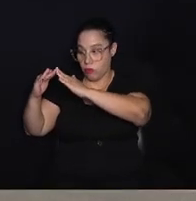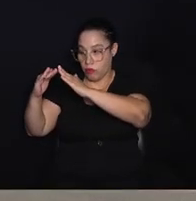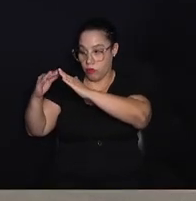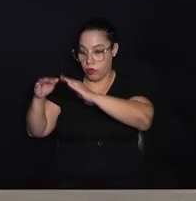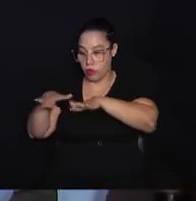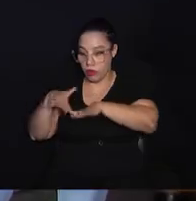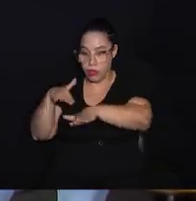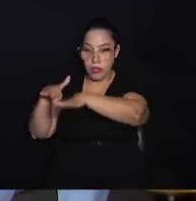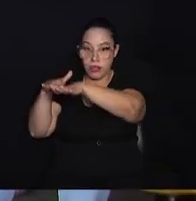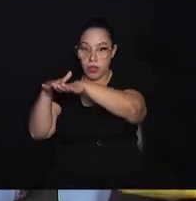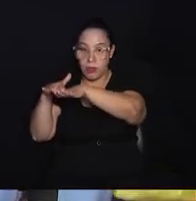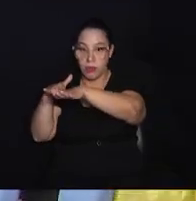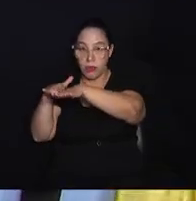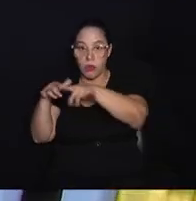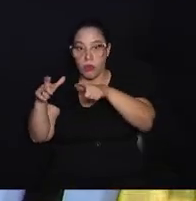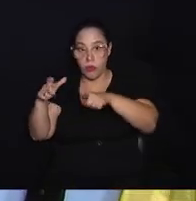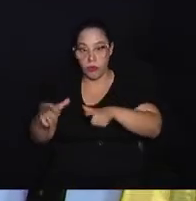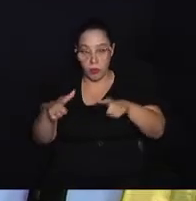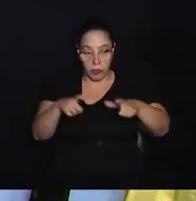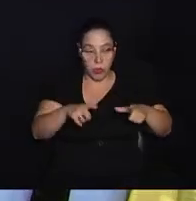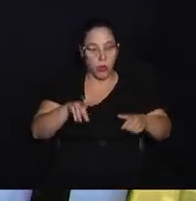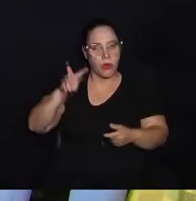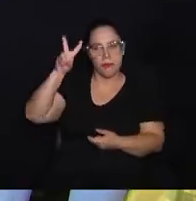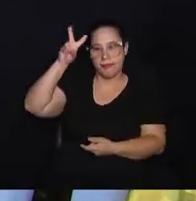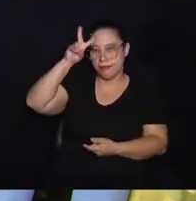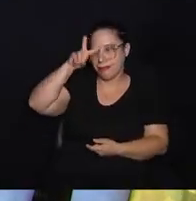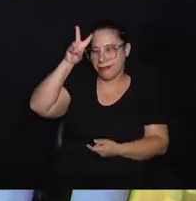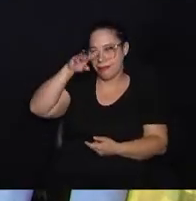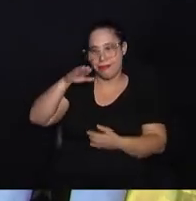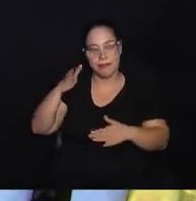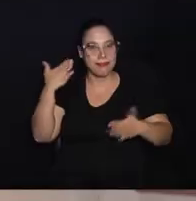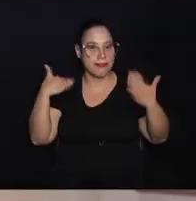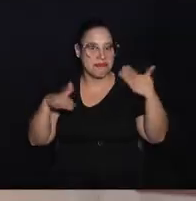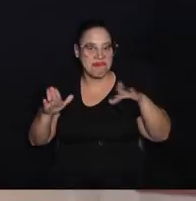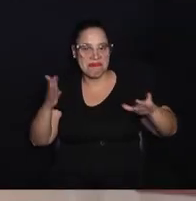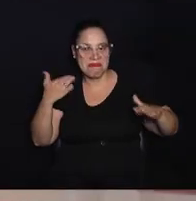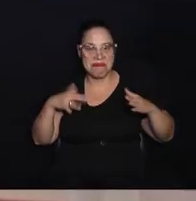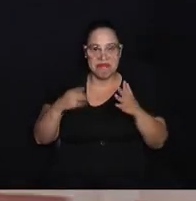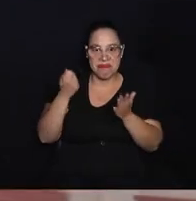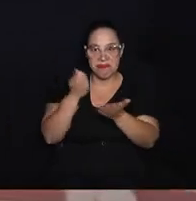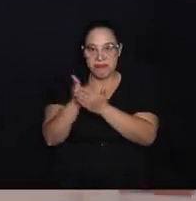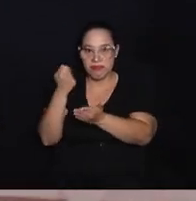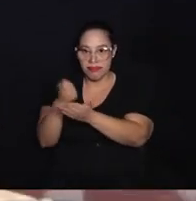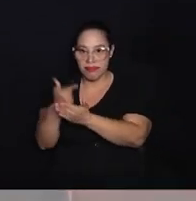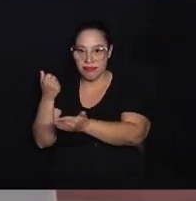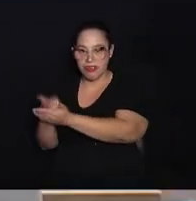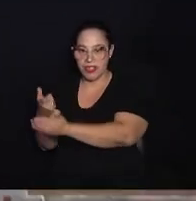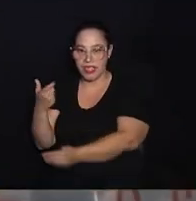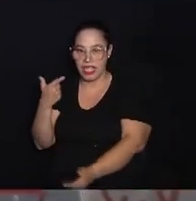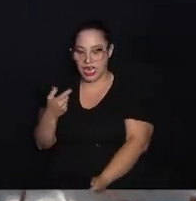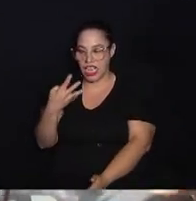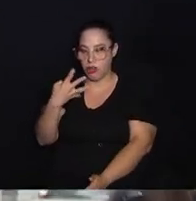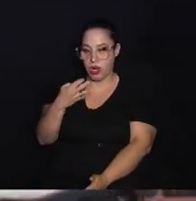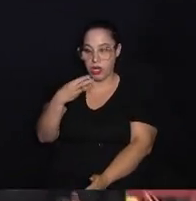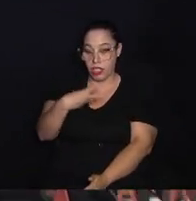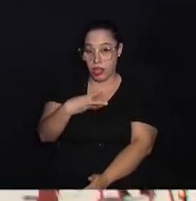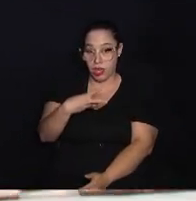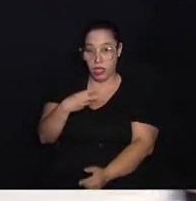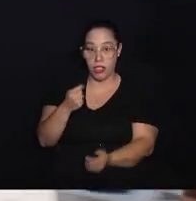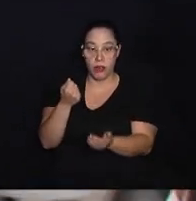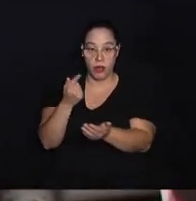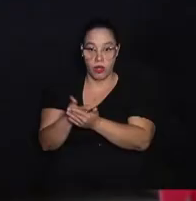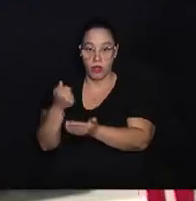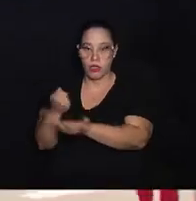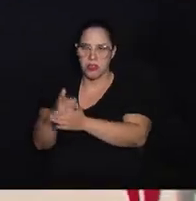estacionamento. É um lugar de história, passeio e compras, com 143 boxes para a venda